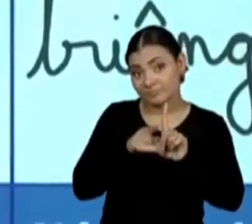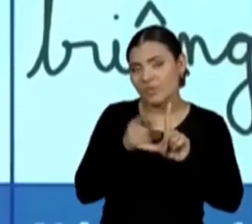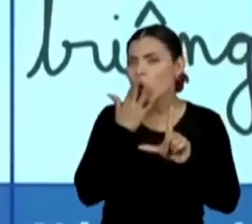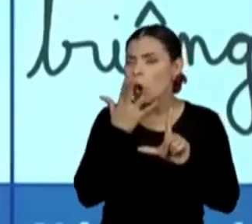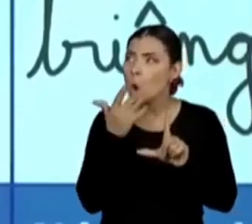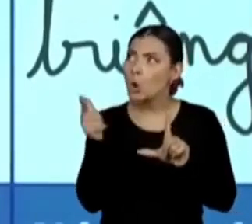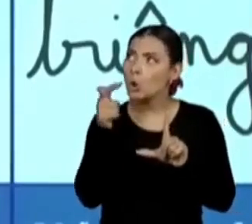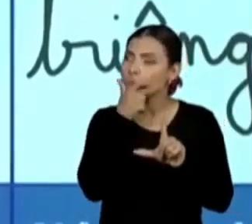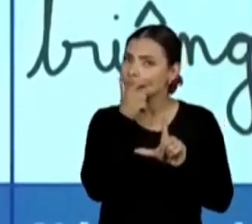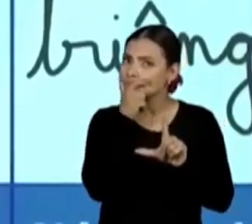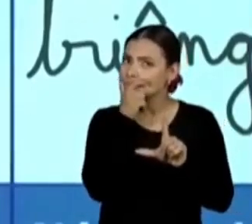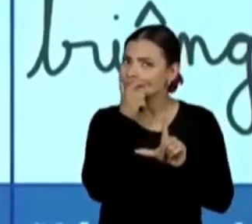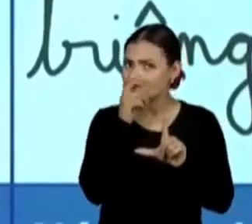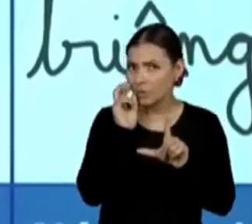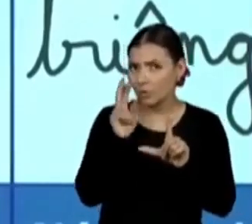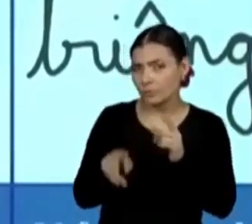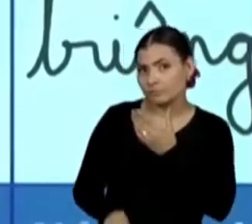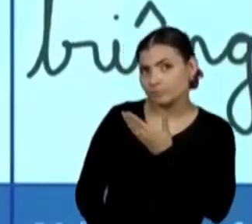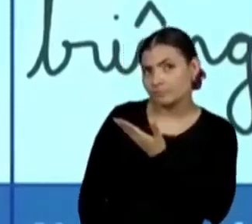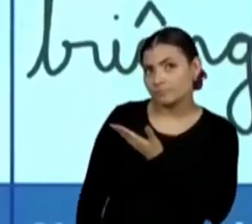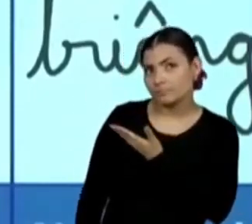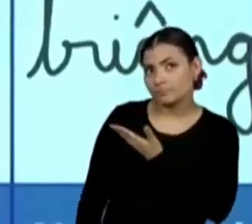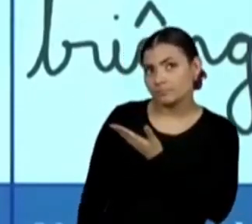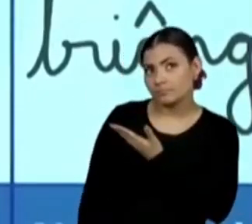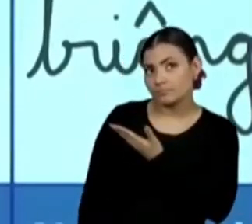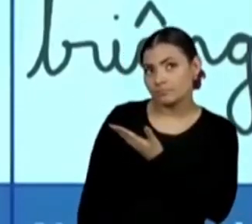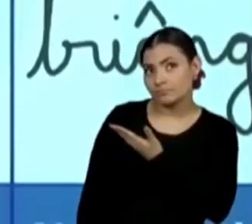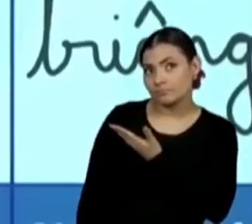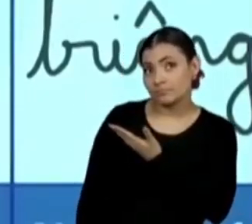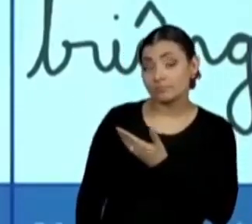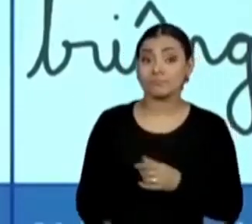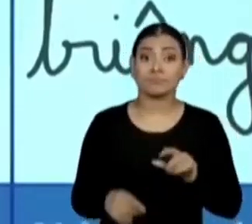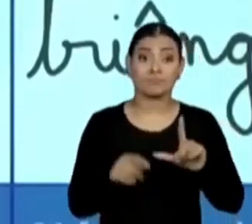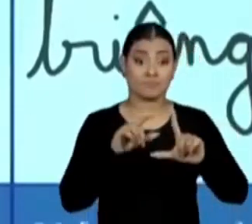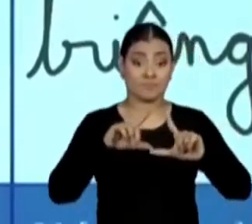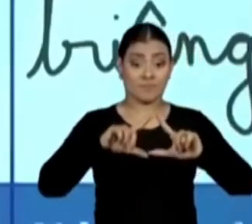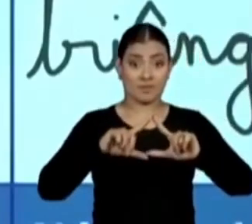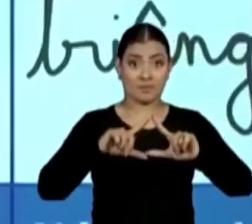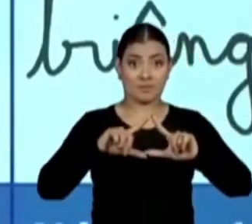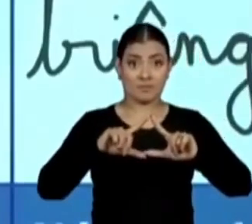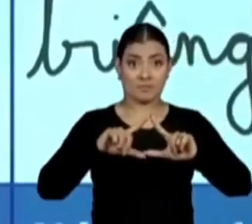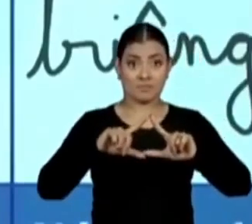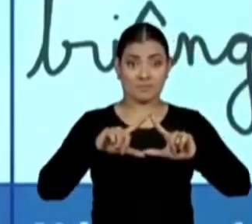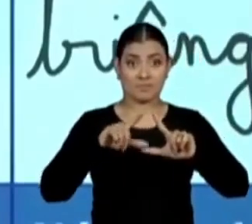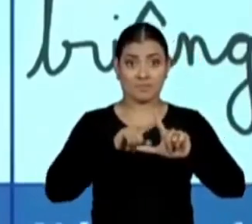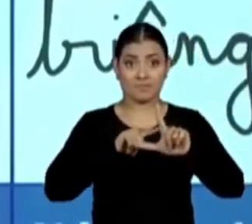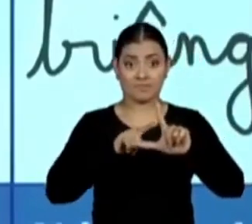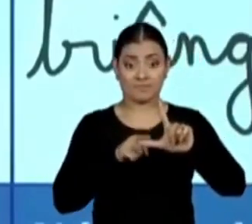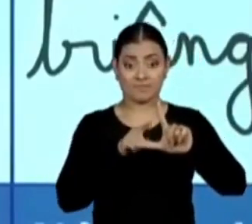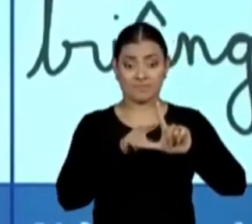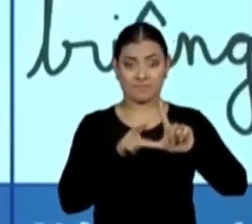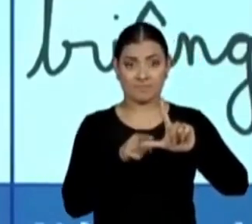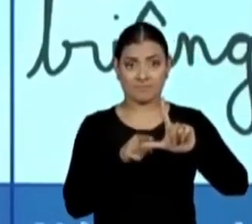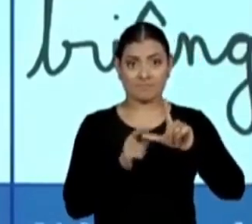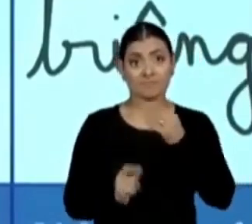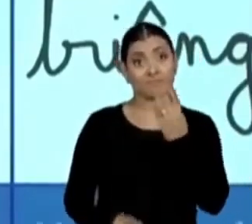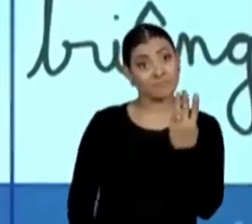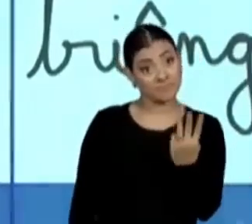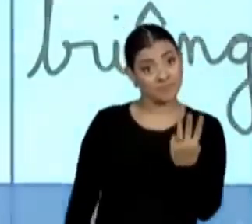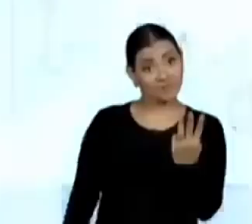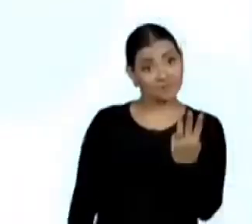uma cor que não é adequada, então o ângulo, eu tenho um, dois, três,